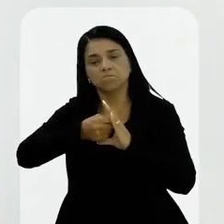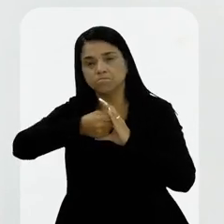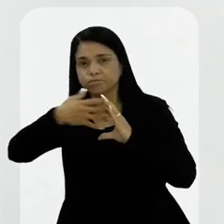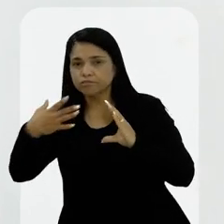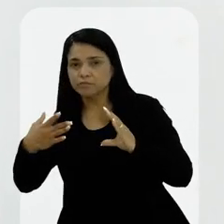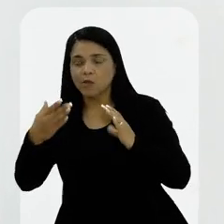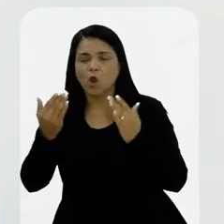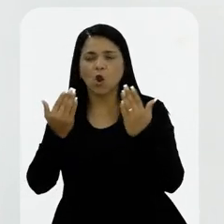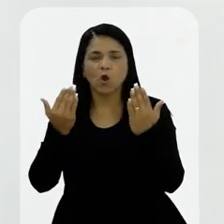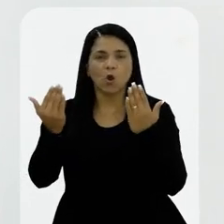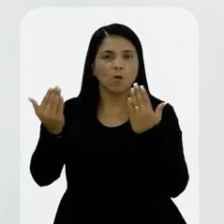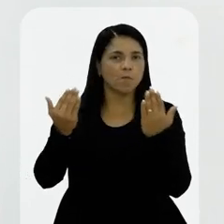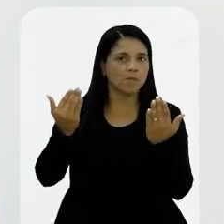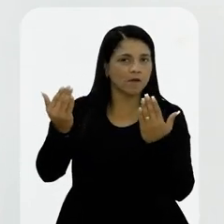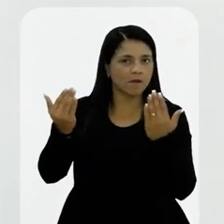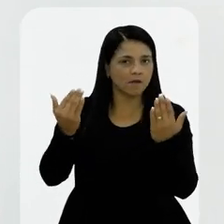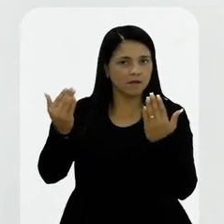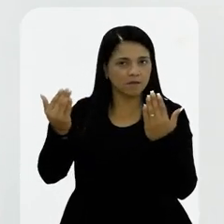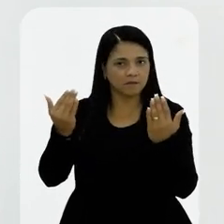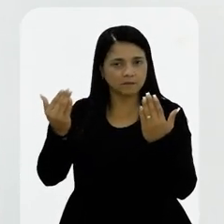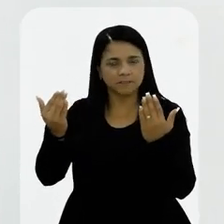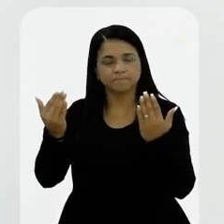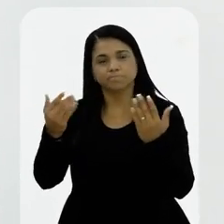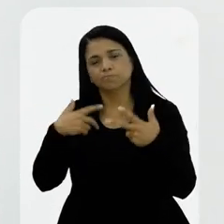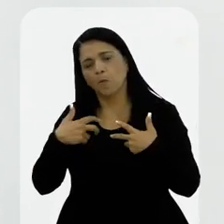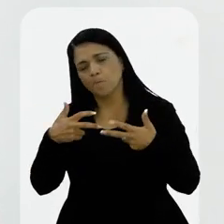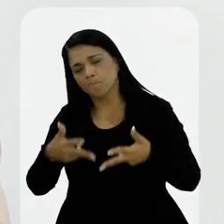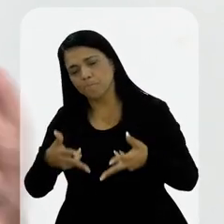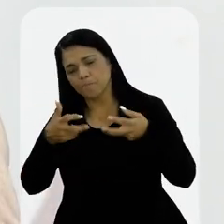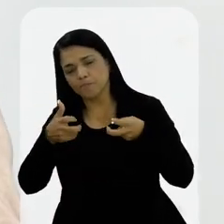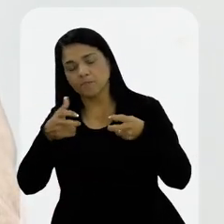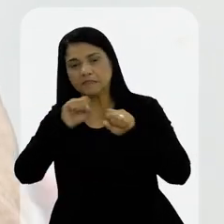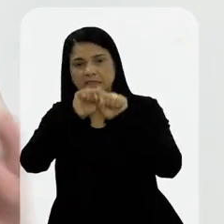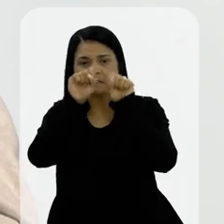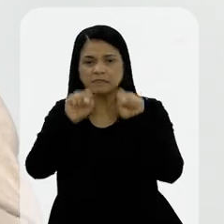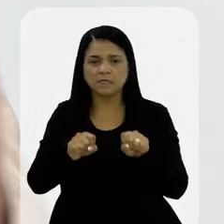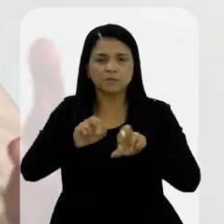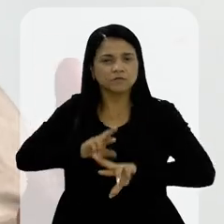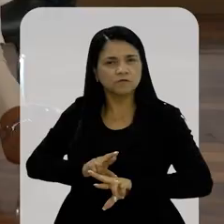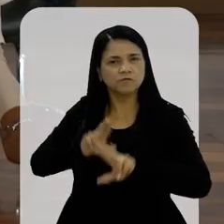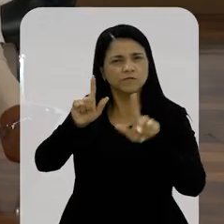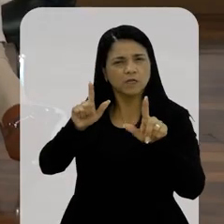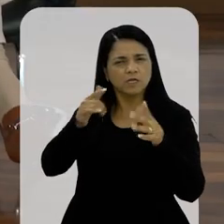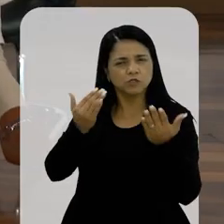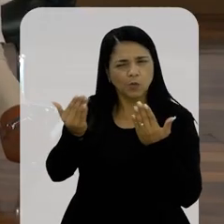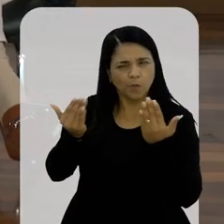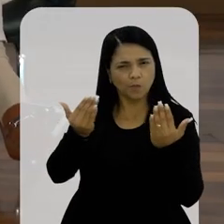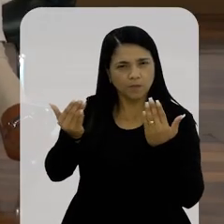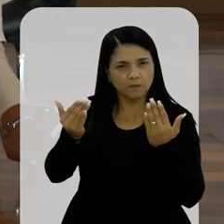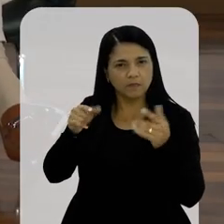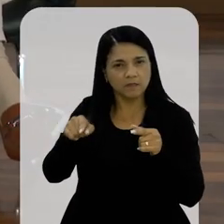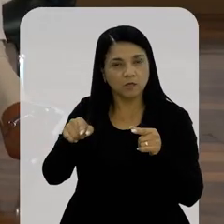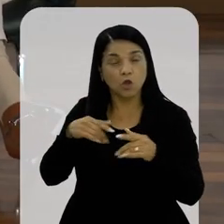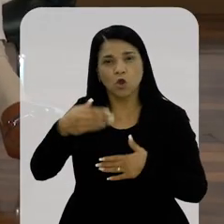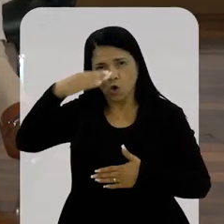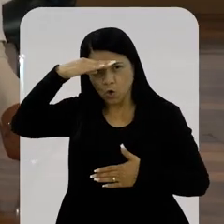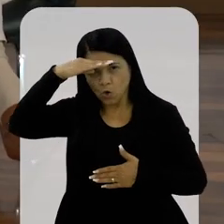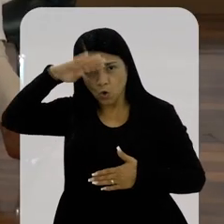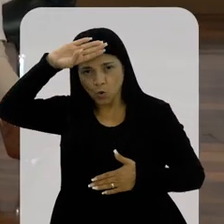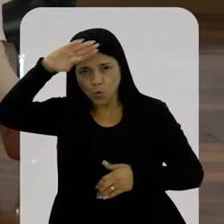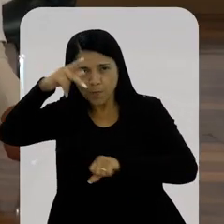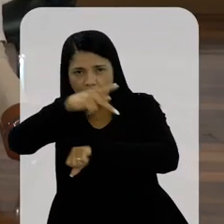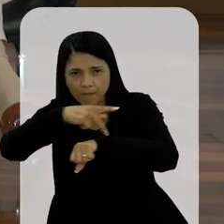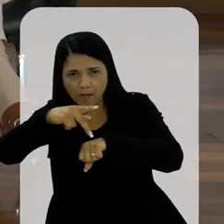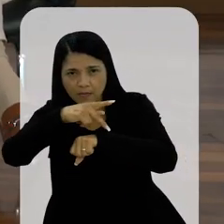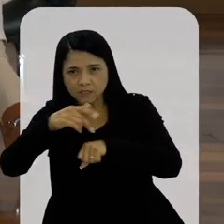critérios de comparabilidade. Eu vejo a comparação, muitas vezes, de vários sistemas diferentes. Por exemplo, comparar com